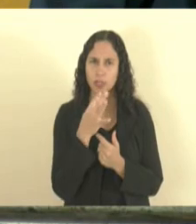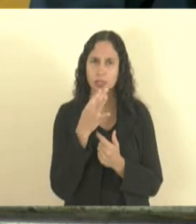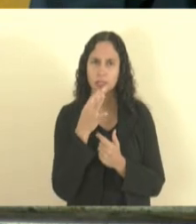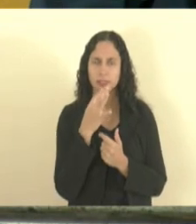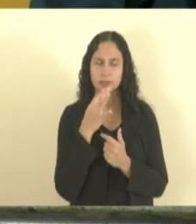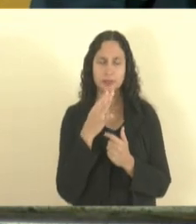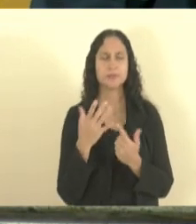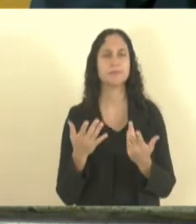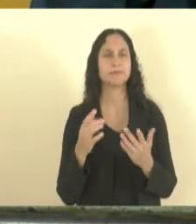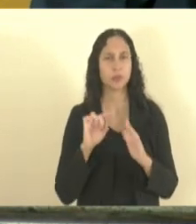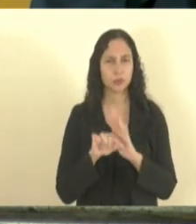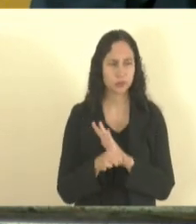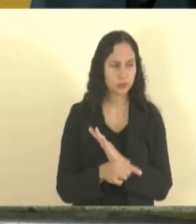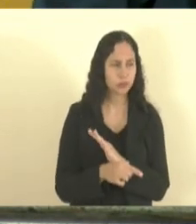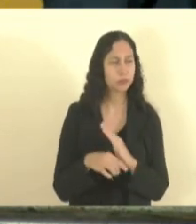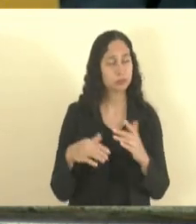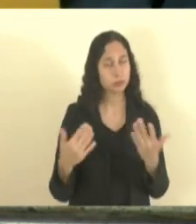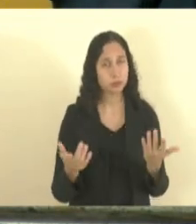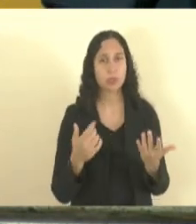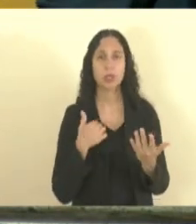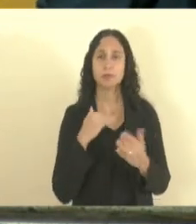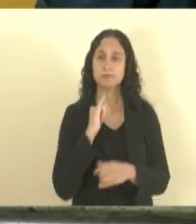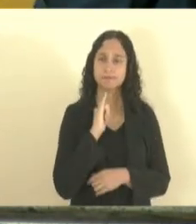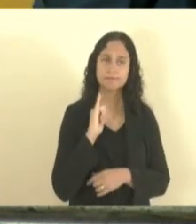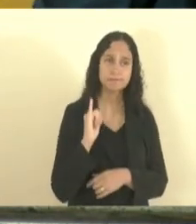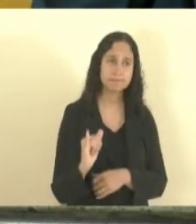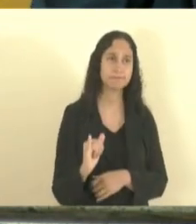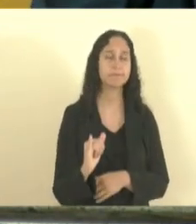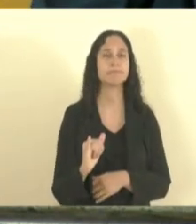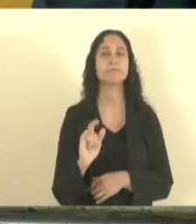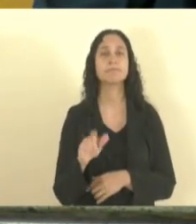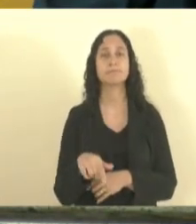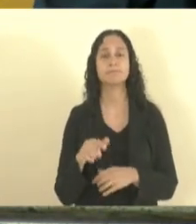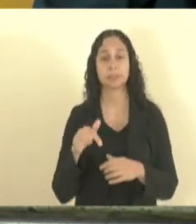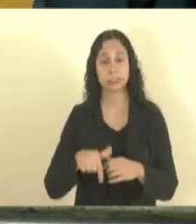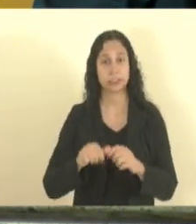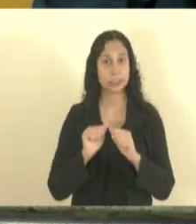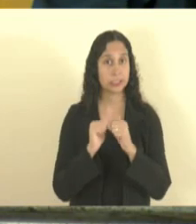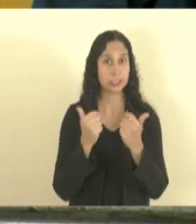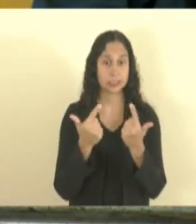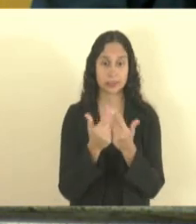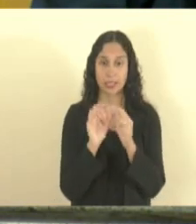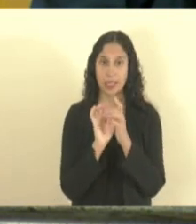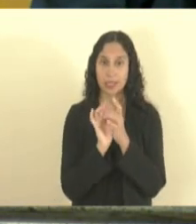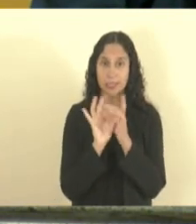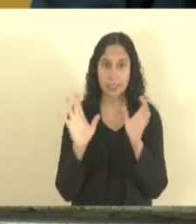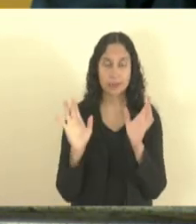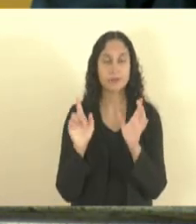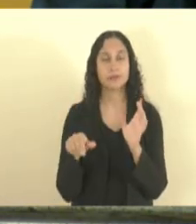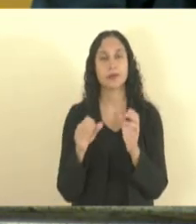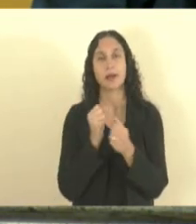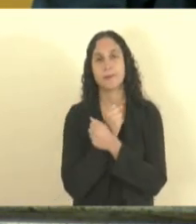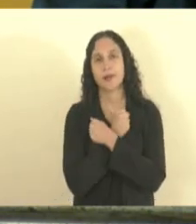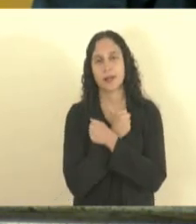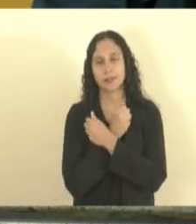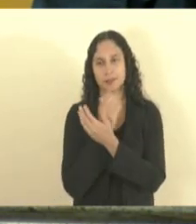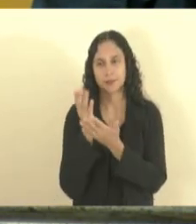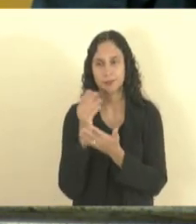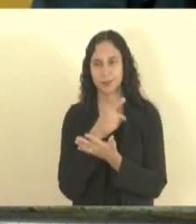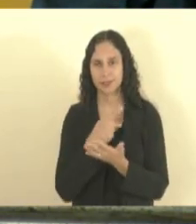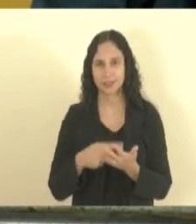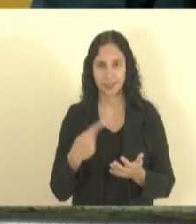então senhor presidente é isso sem dizer da disponibilidade da casa do presidente trago o abraço do presidente Marcelo Santos